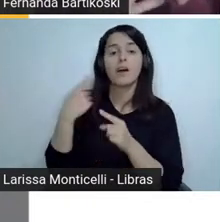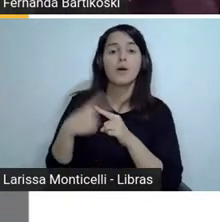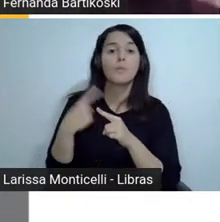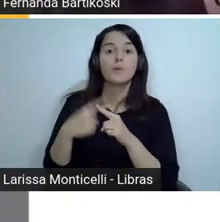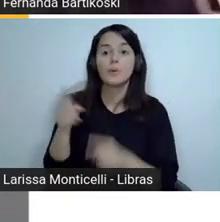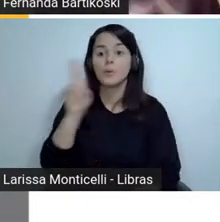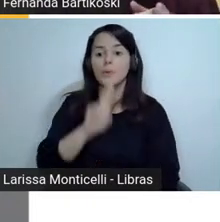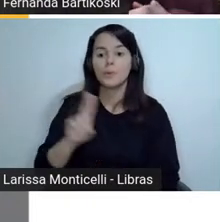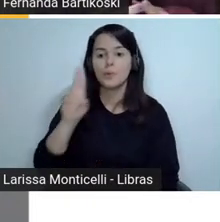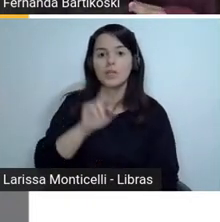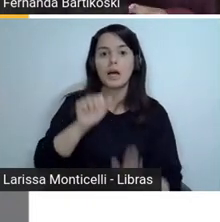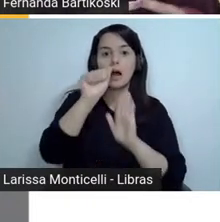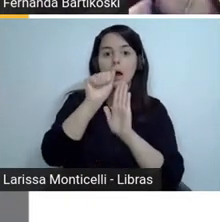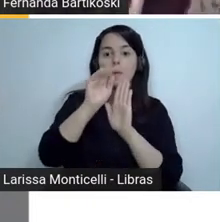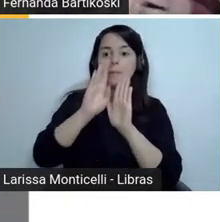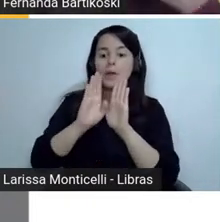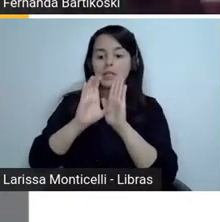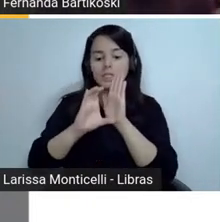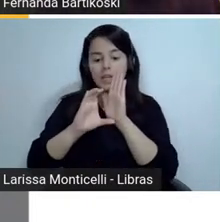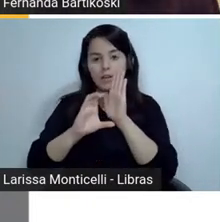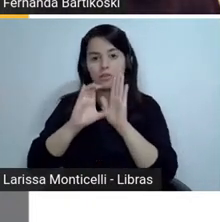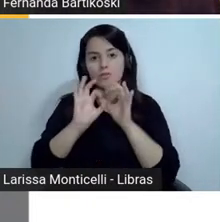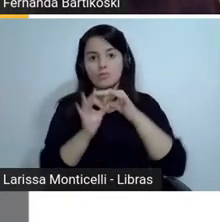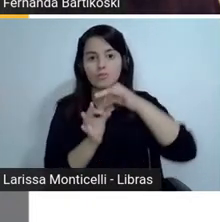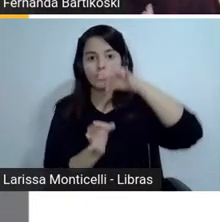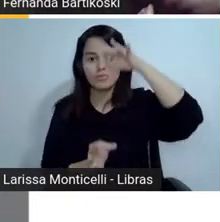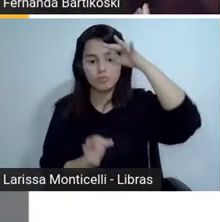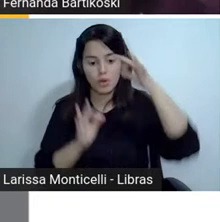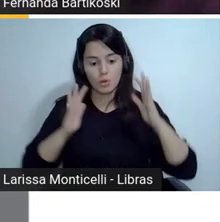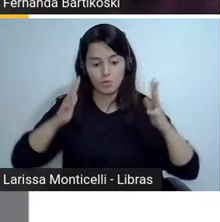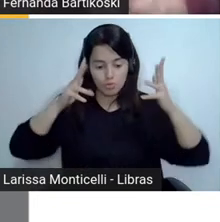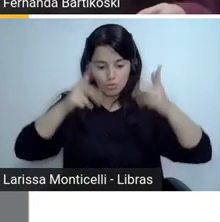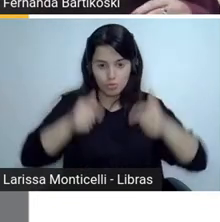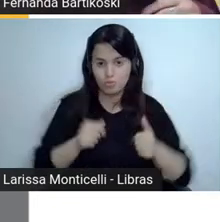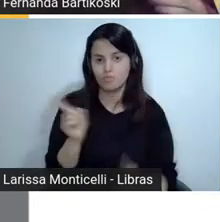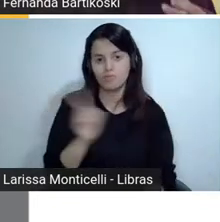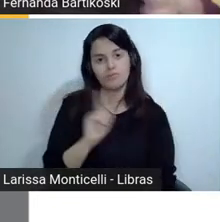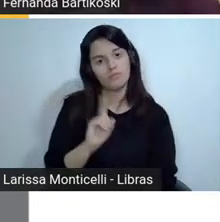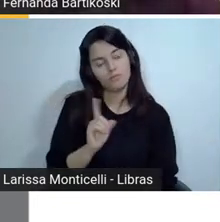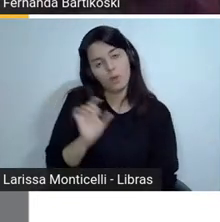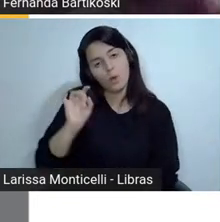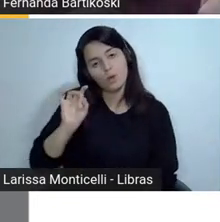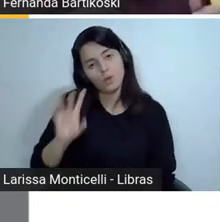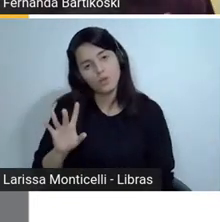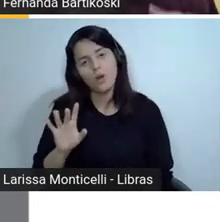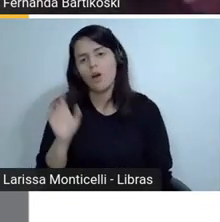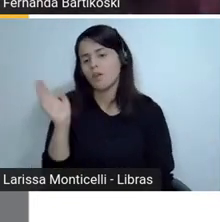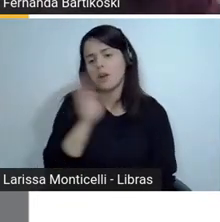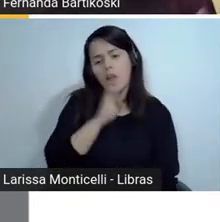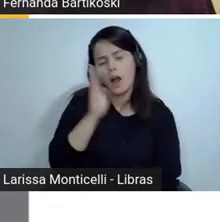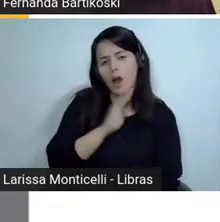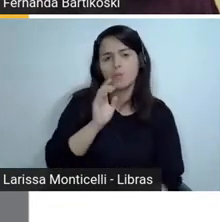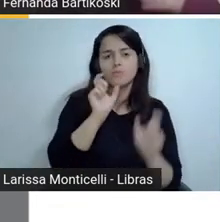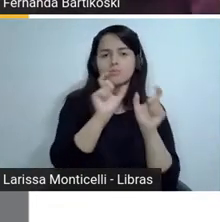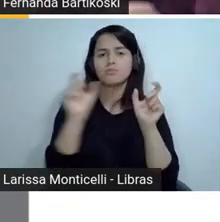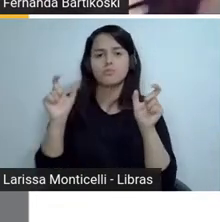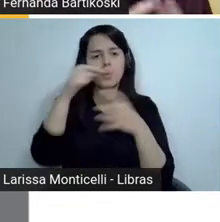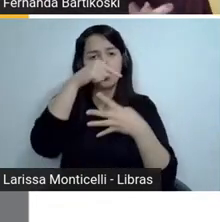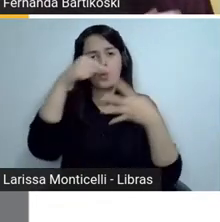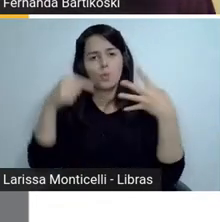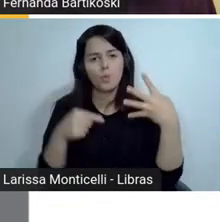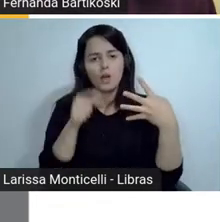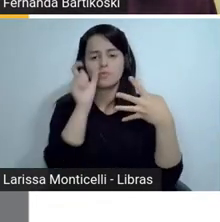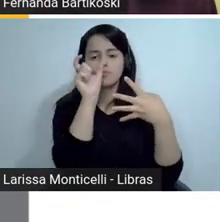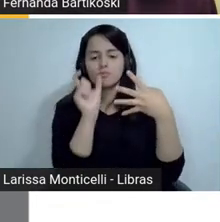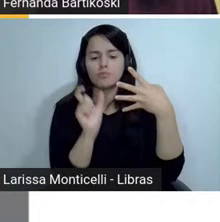algo bem rápido de se fazer né com símbolos bem menos complexos uma bolinha um círculo um triângulo né com formas geométricas ou